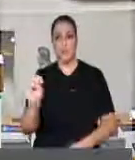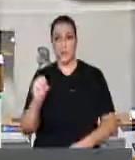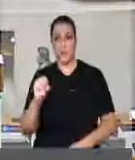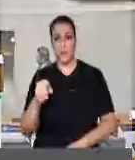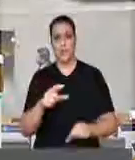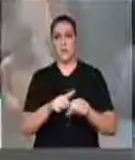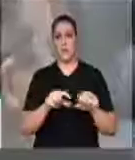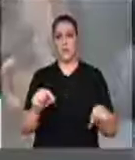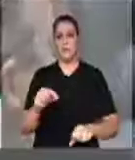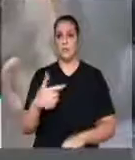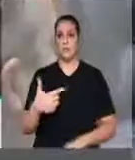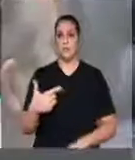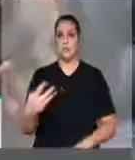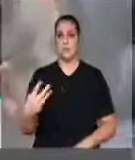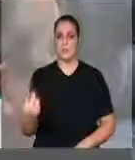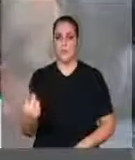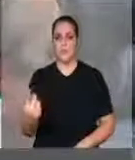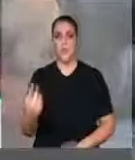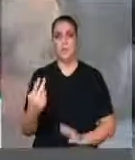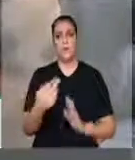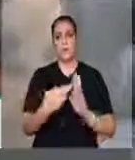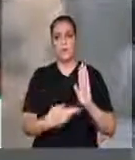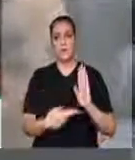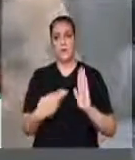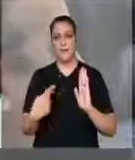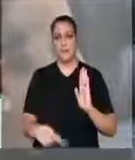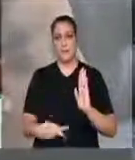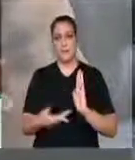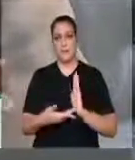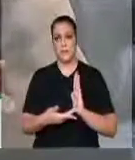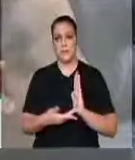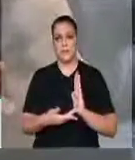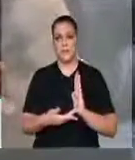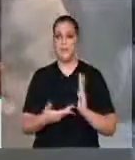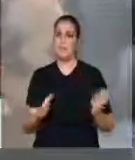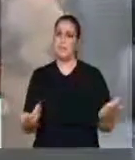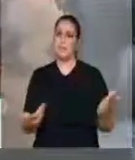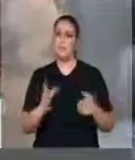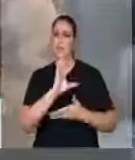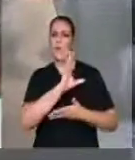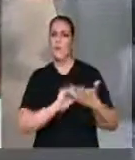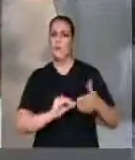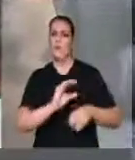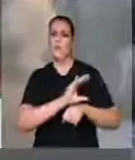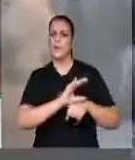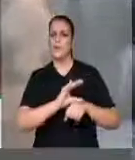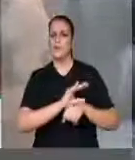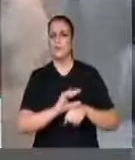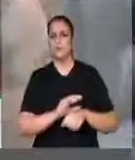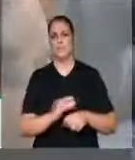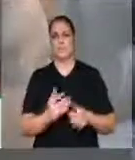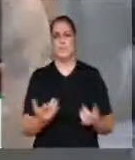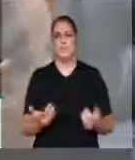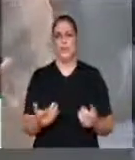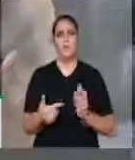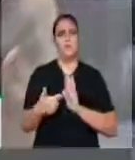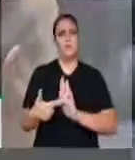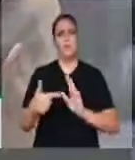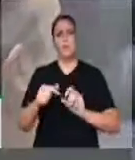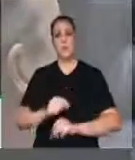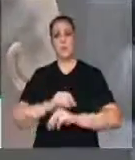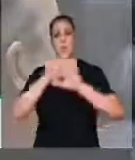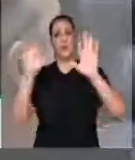artigo 231 do nosso regimento, inspirado na Constituição Federal, diz com toda clareza